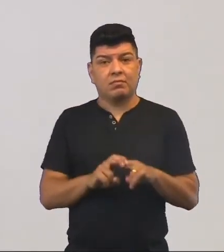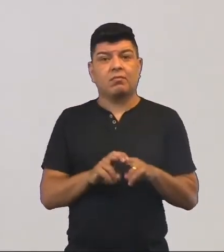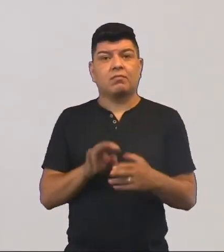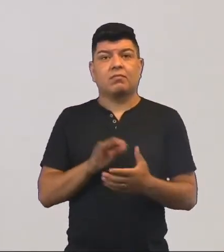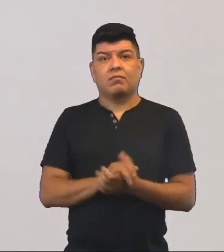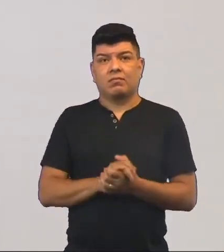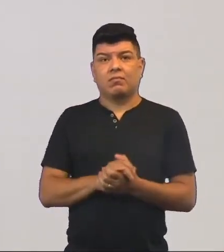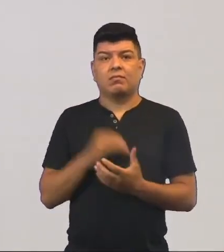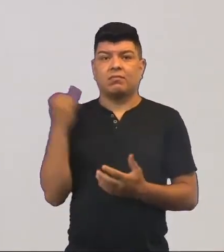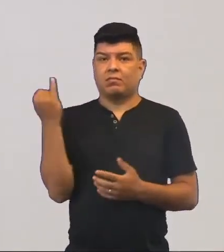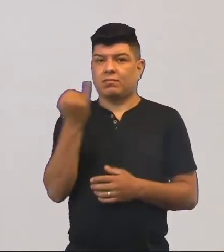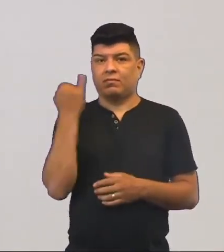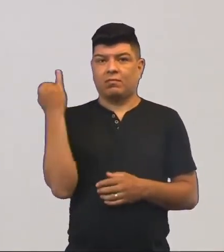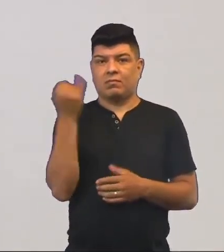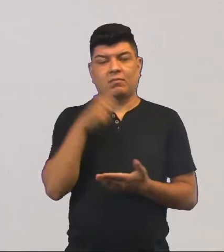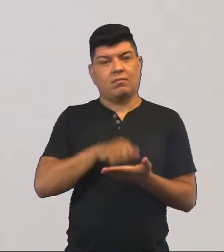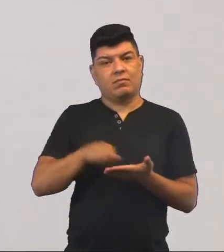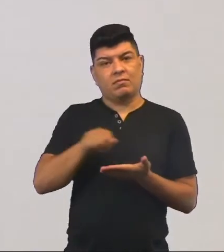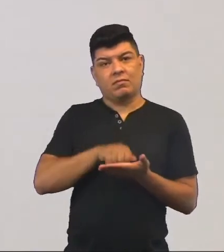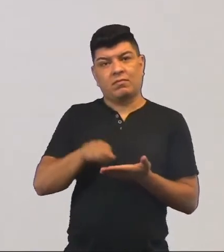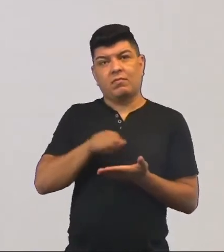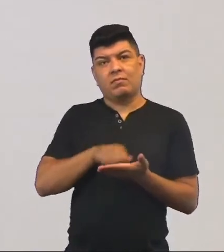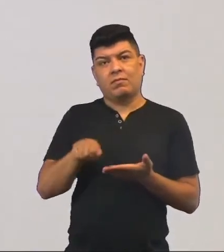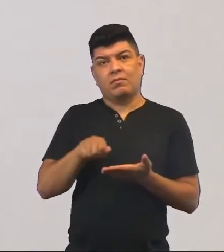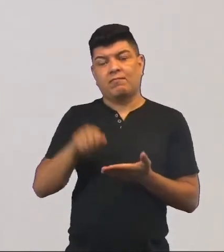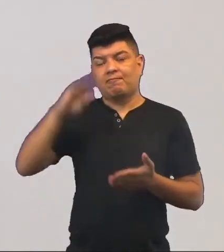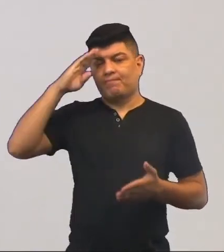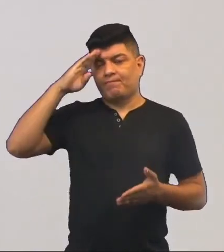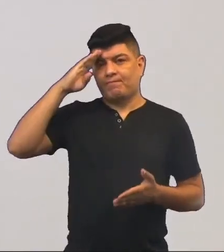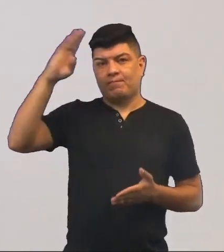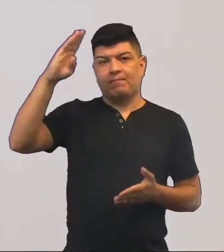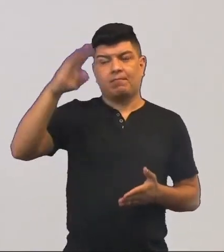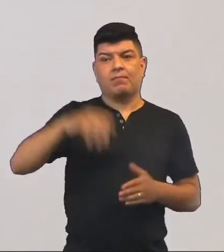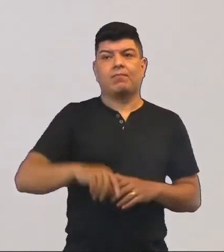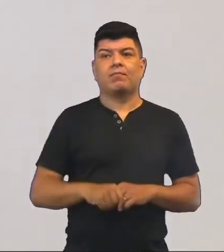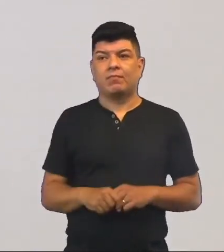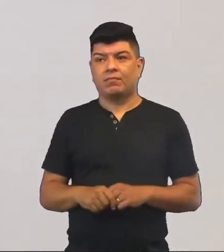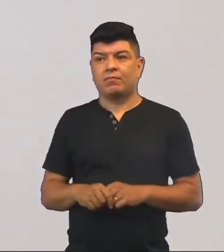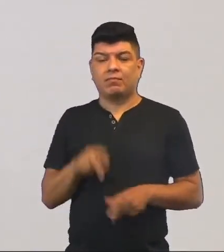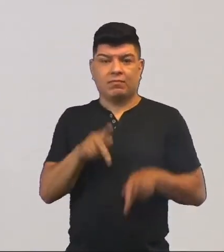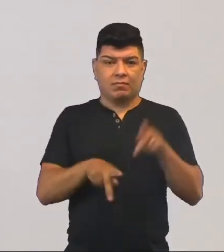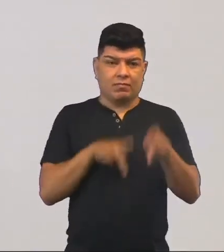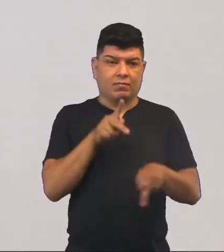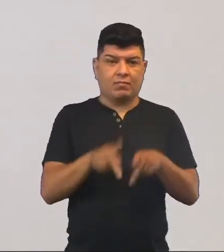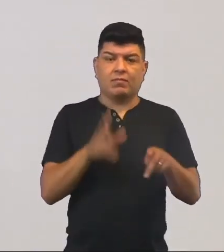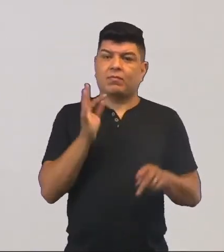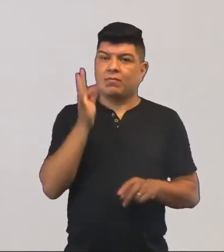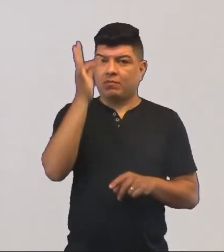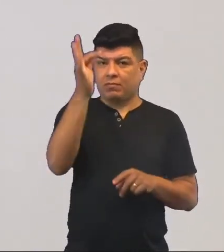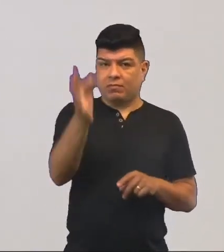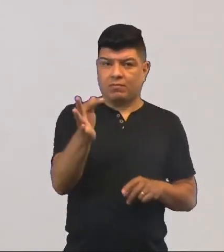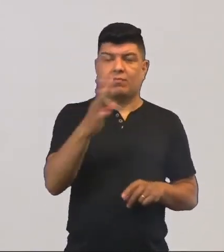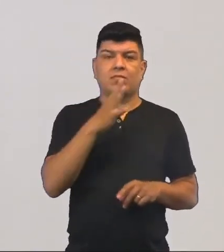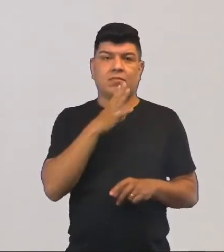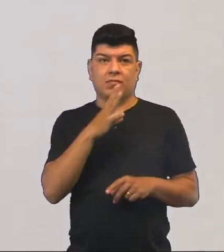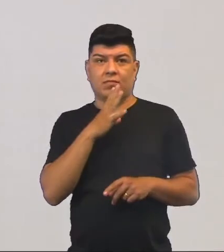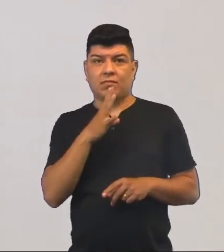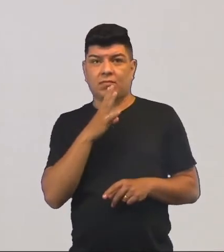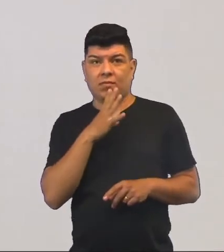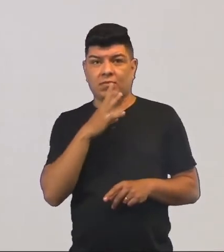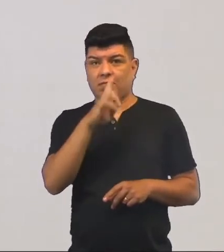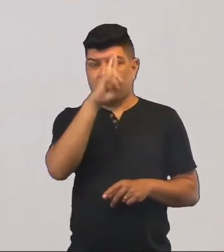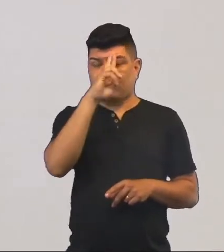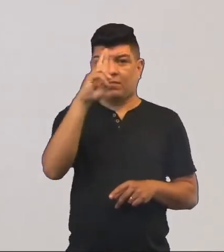a importância da escrita é fundamental para que os povos futuram conheçam